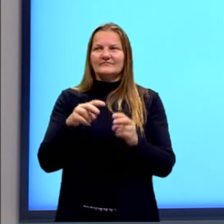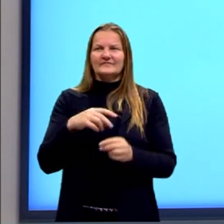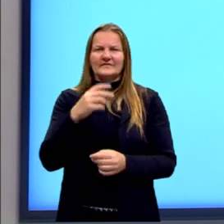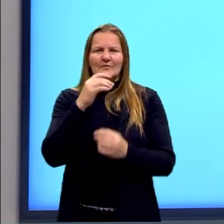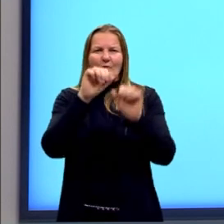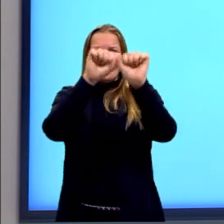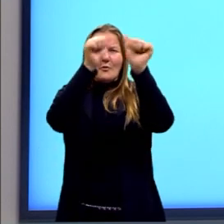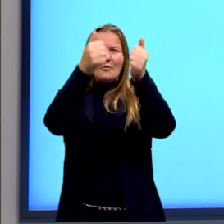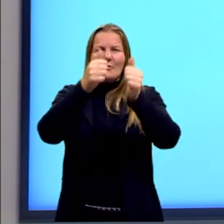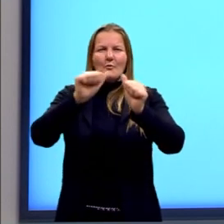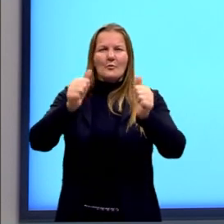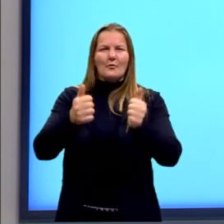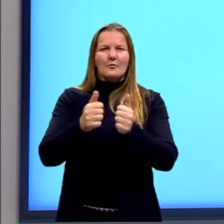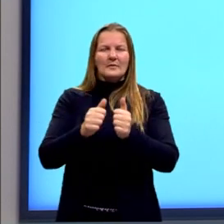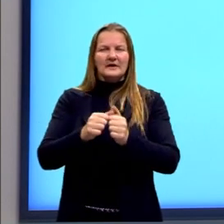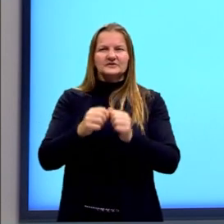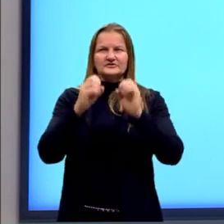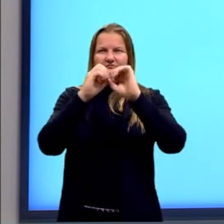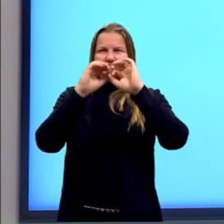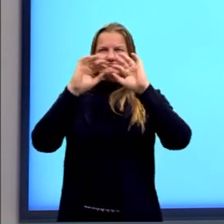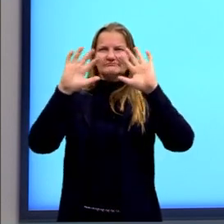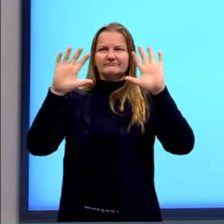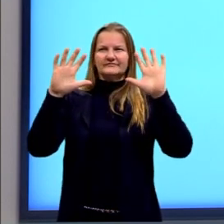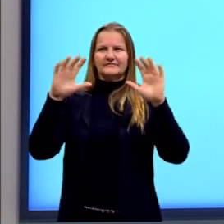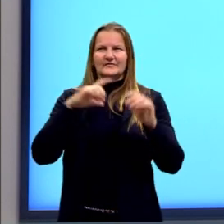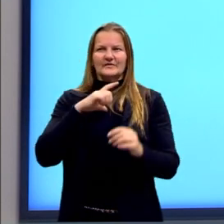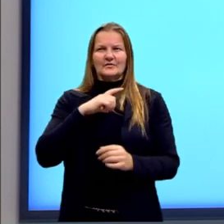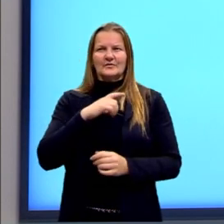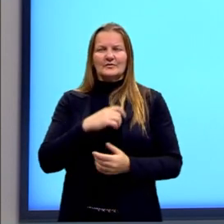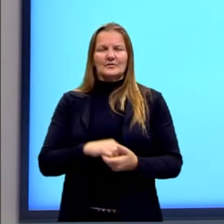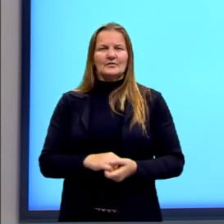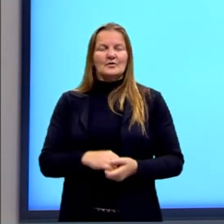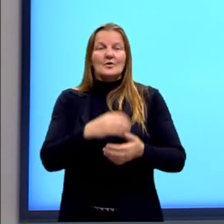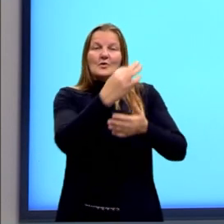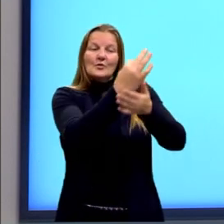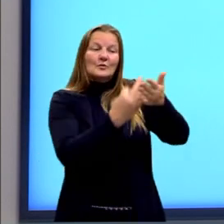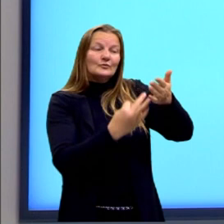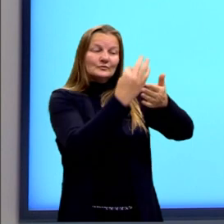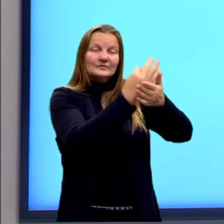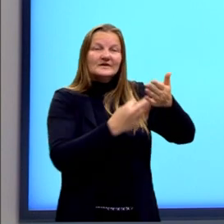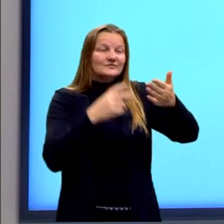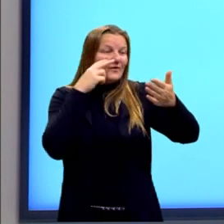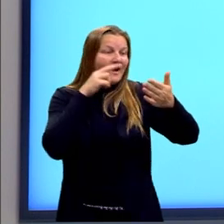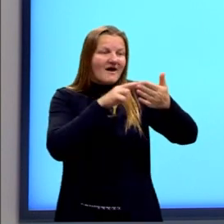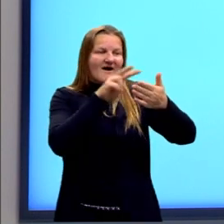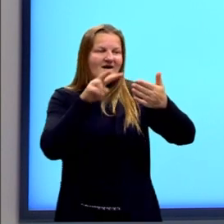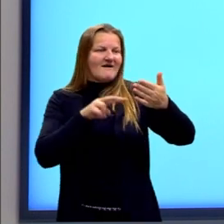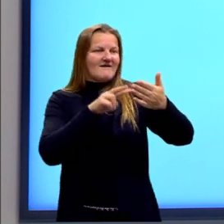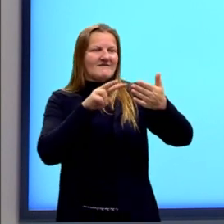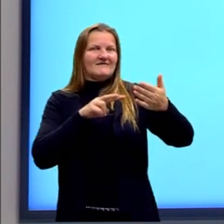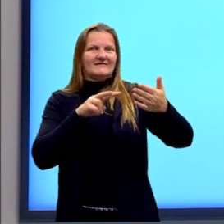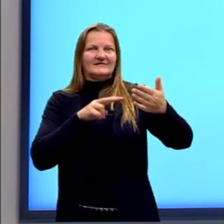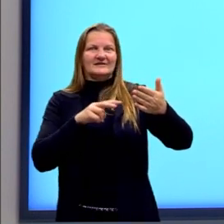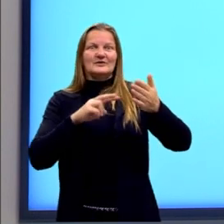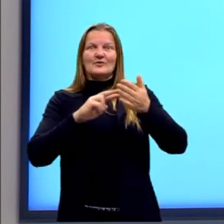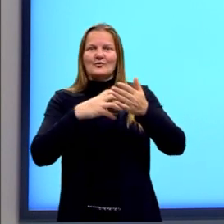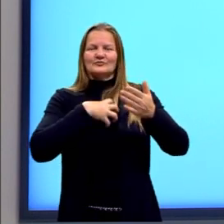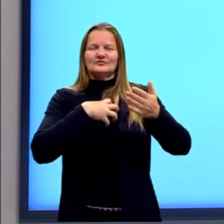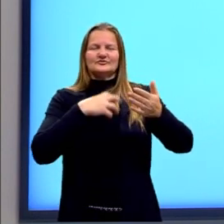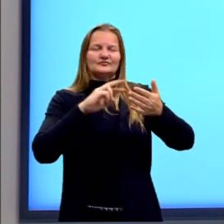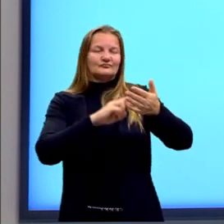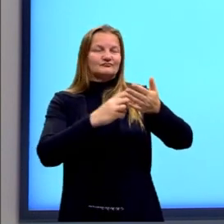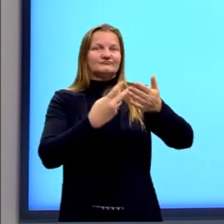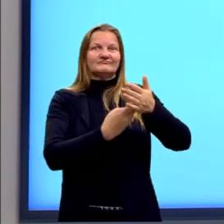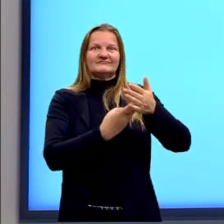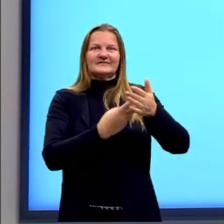imagem mais clara. E no caso de um texto, a gente consegue enxergar o sentido, o